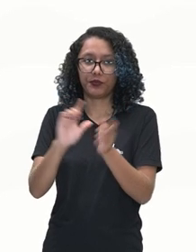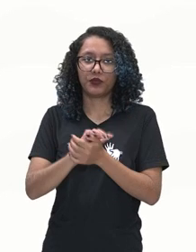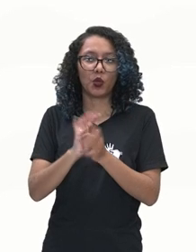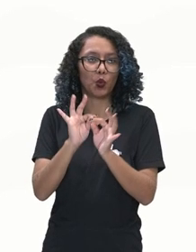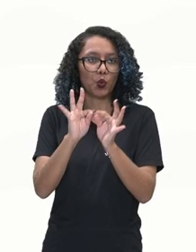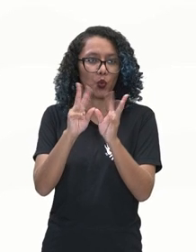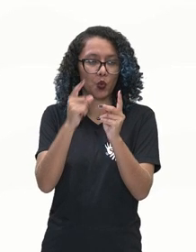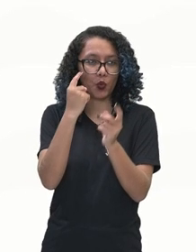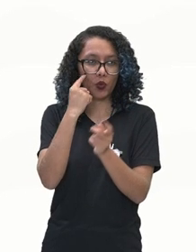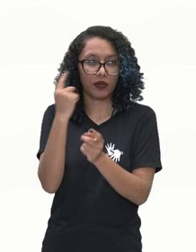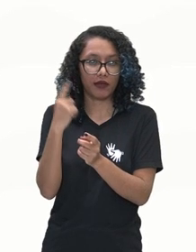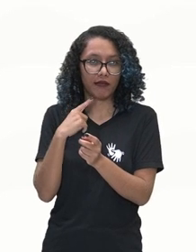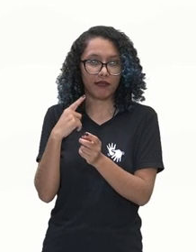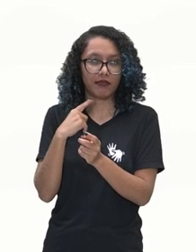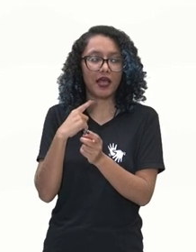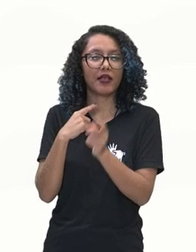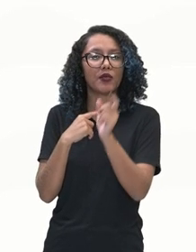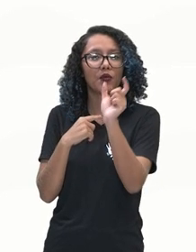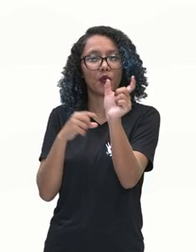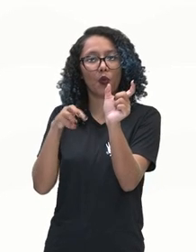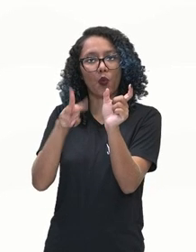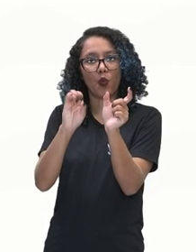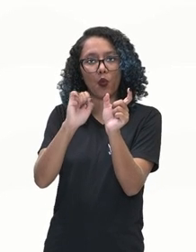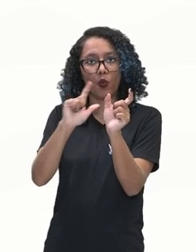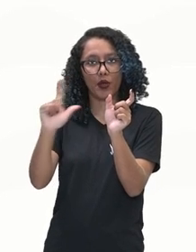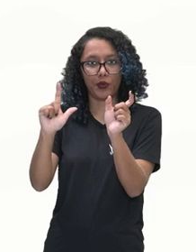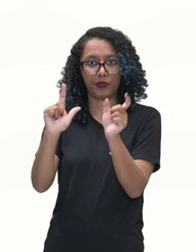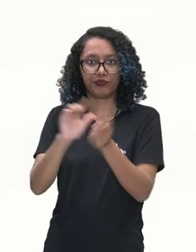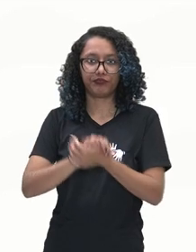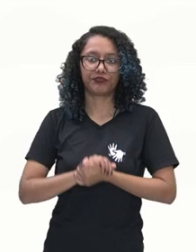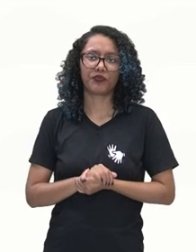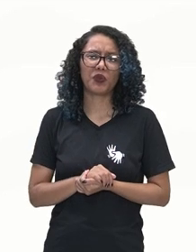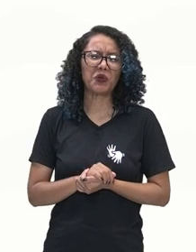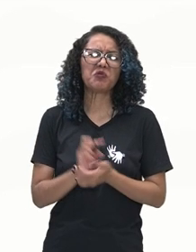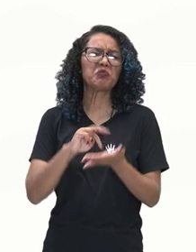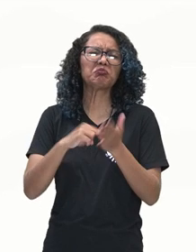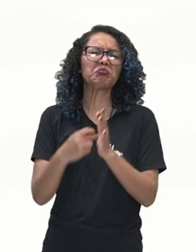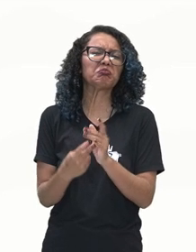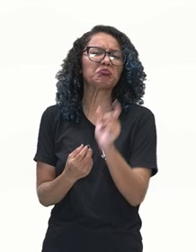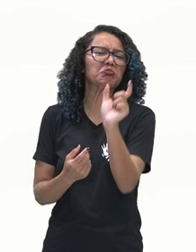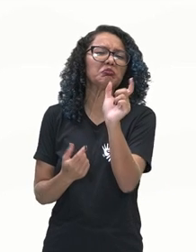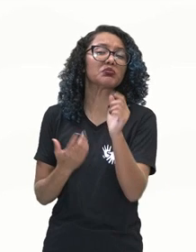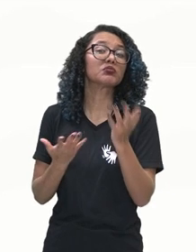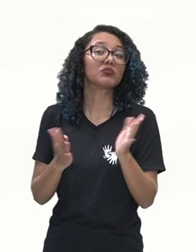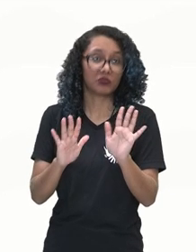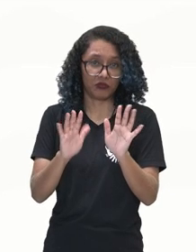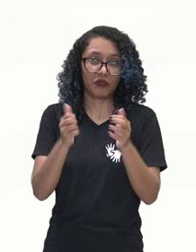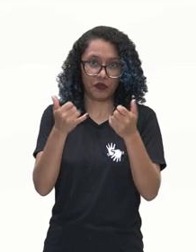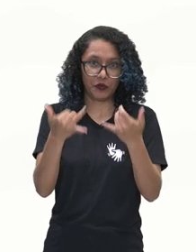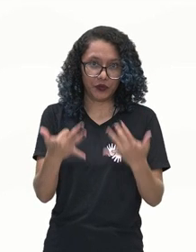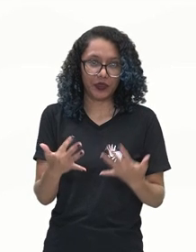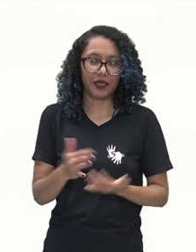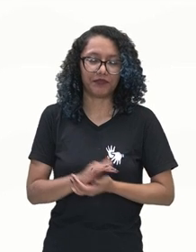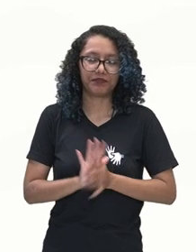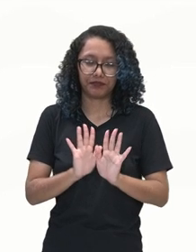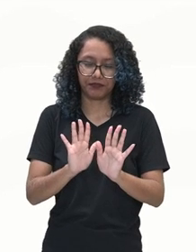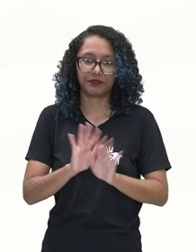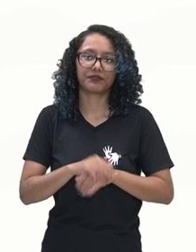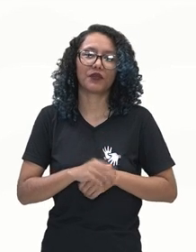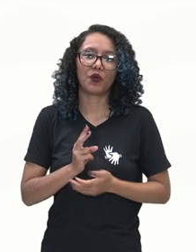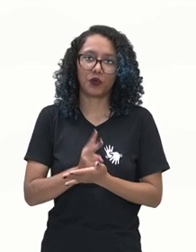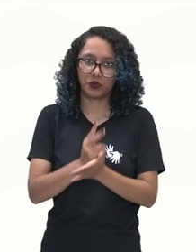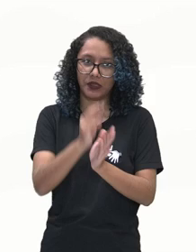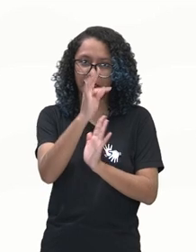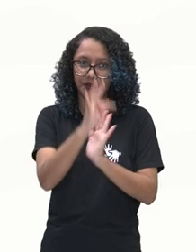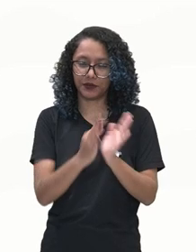elas têm will. Mas, professor, o que que é will? Já, já eu falo pra vocês. Continuando o texto,